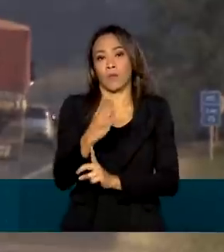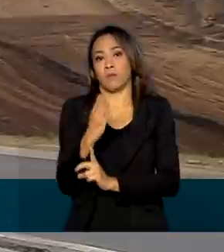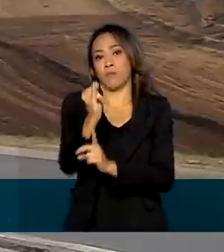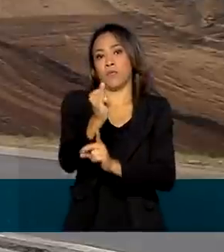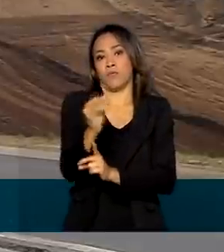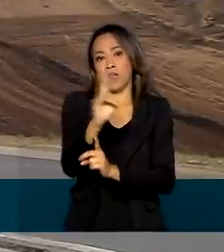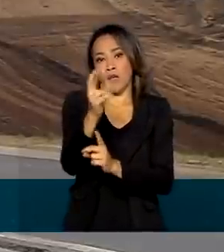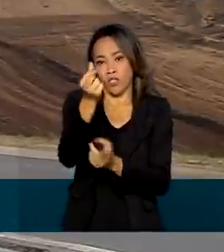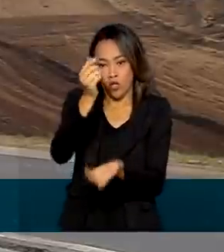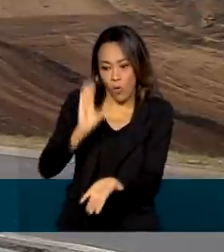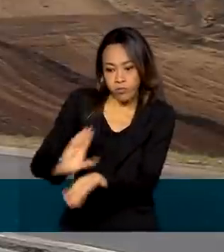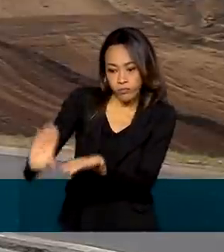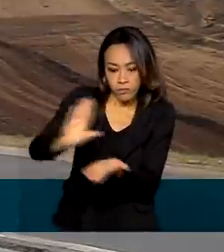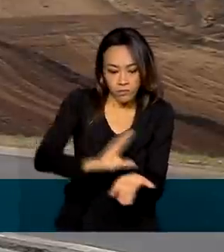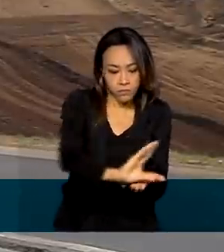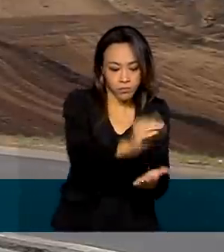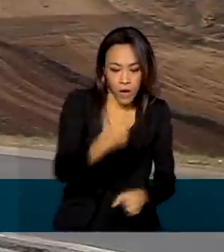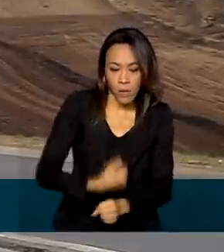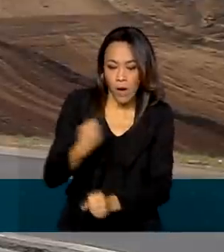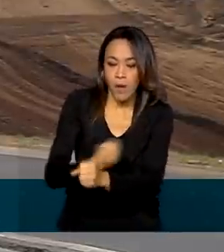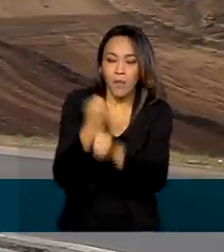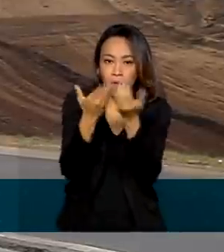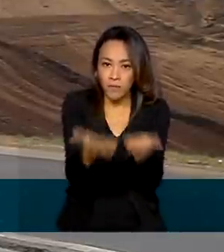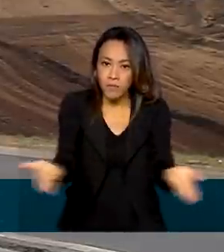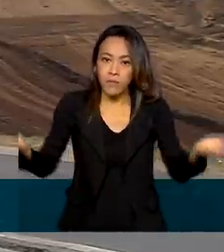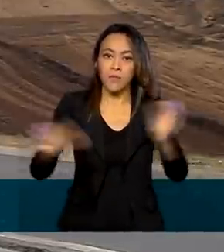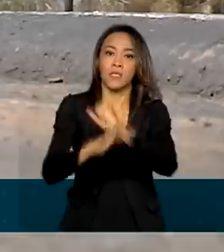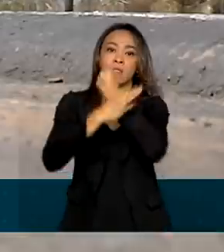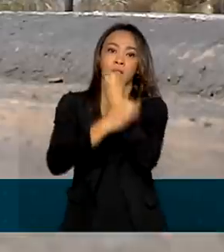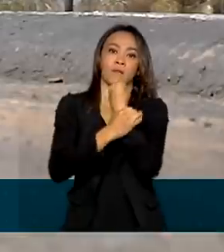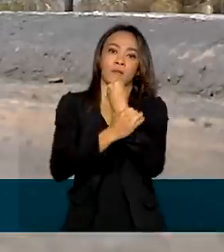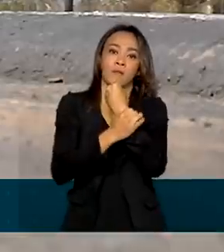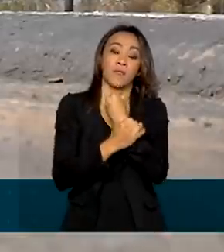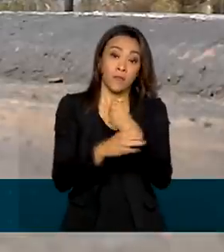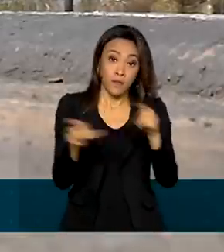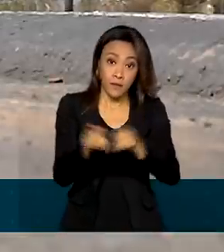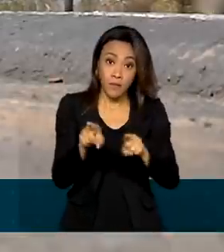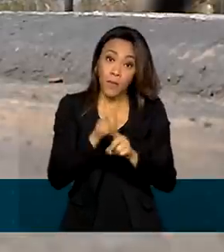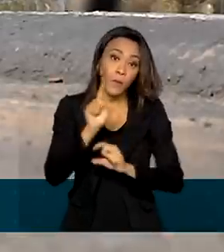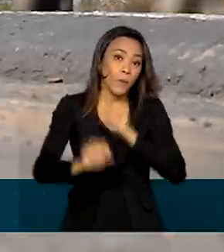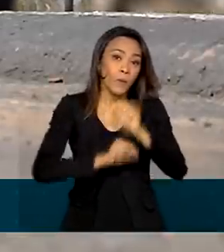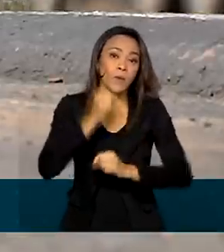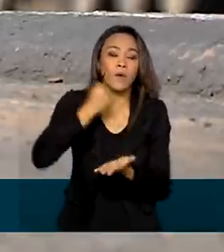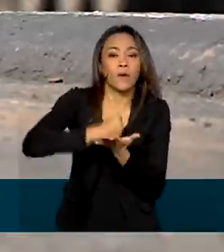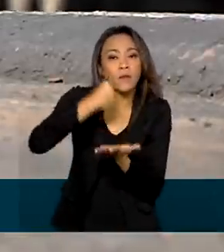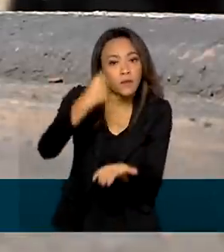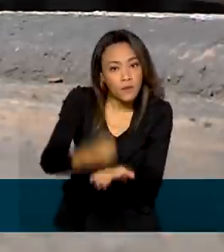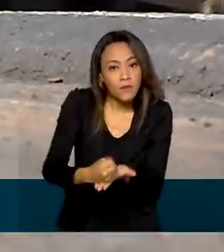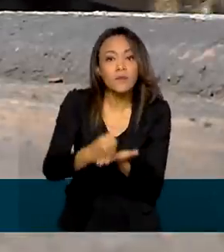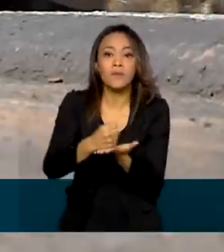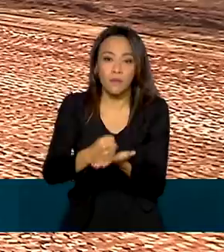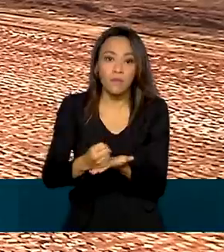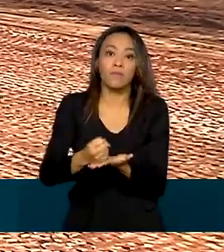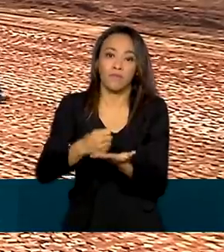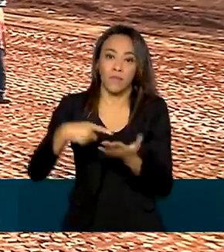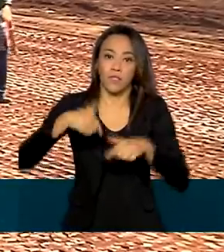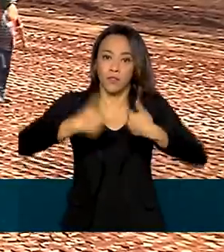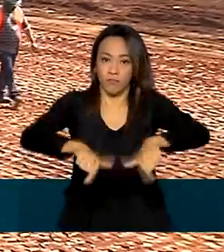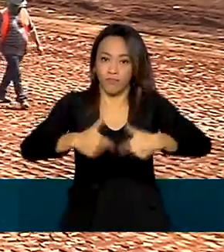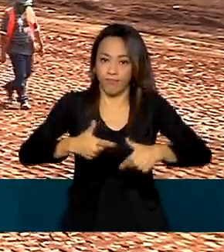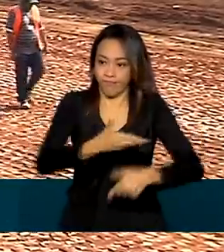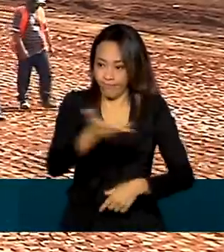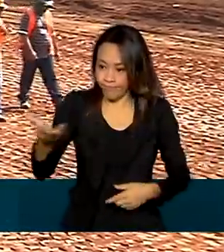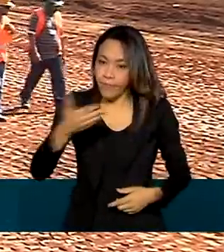em duplicações e melhorias na segurança viária e na contratação de serviços ao usuário. A